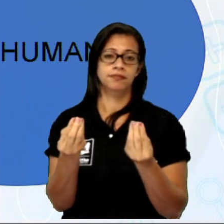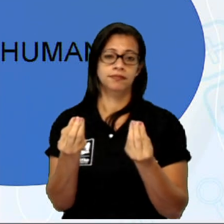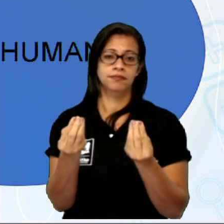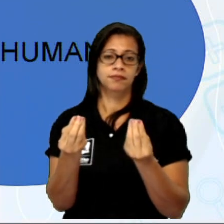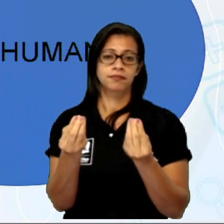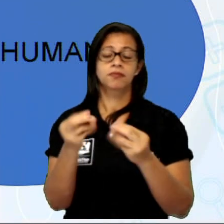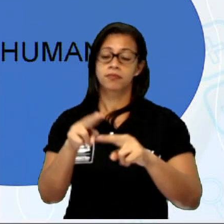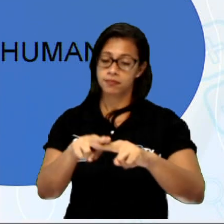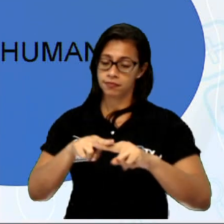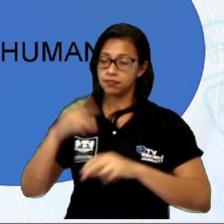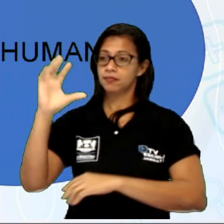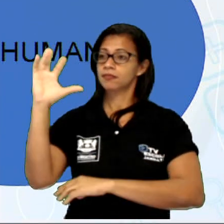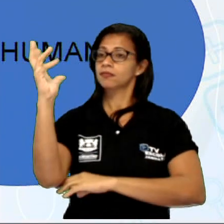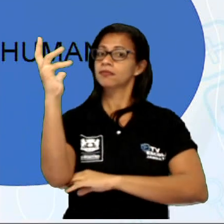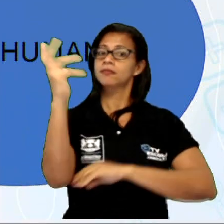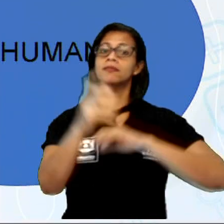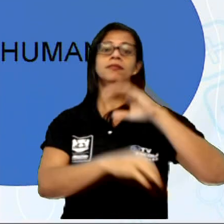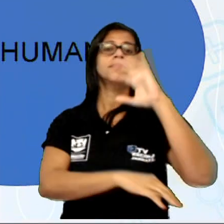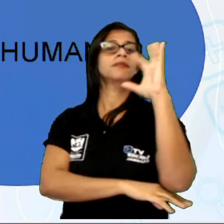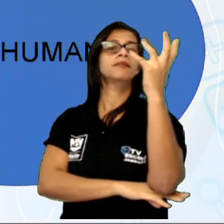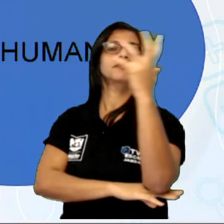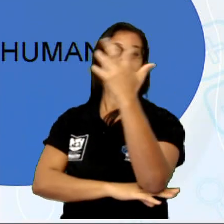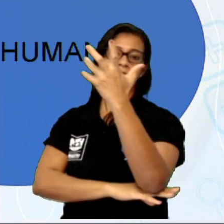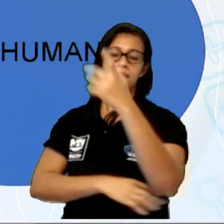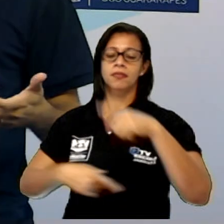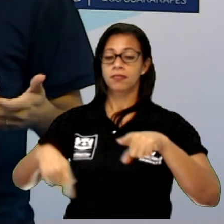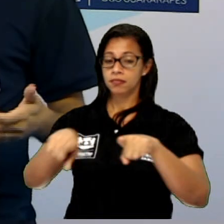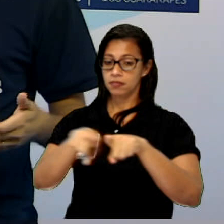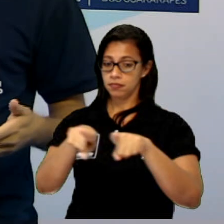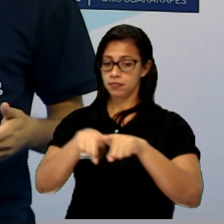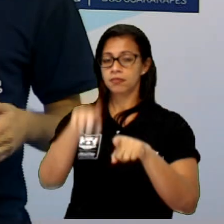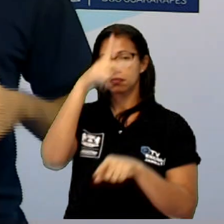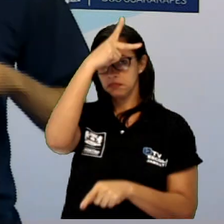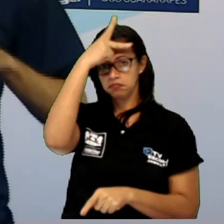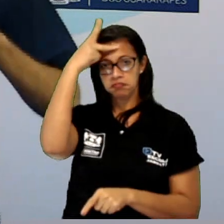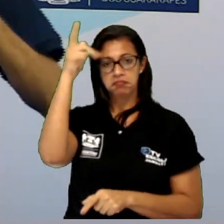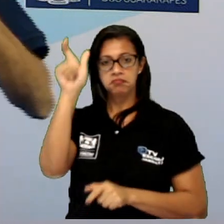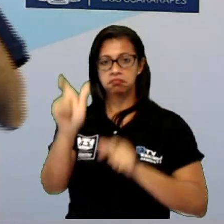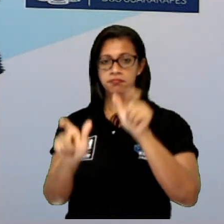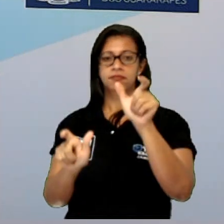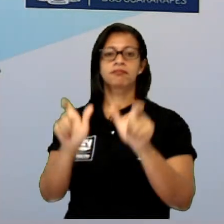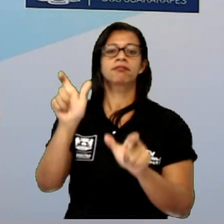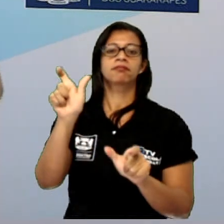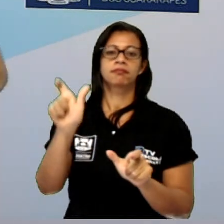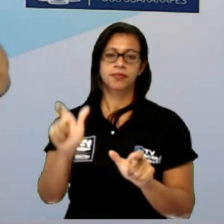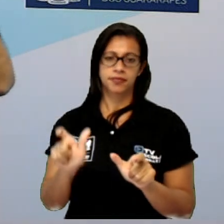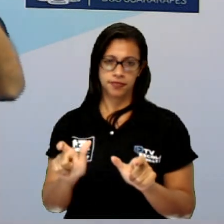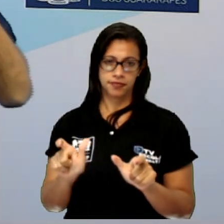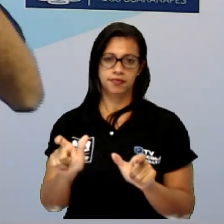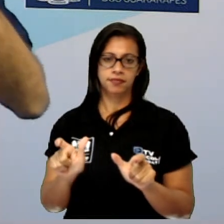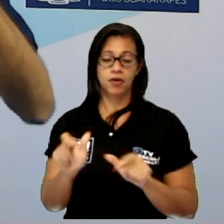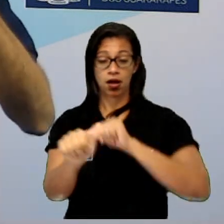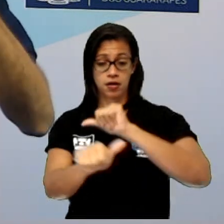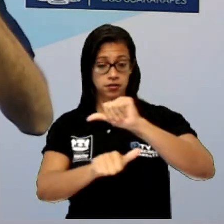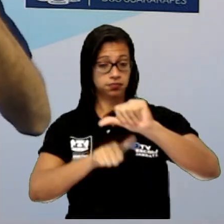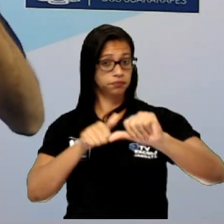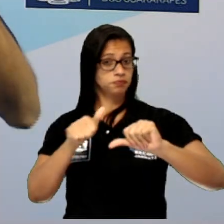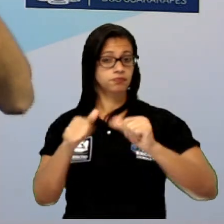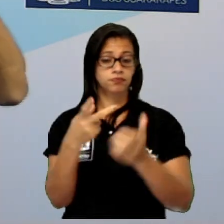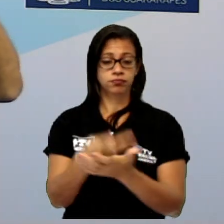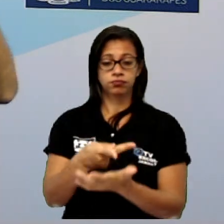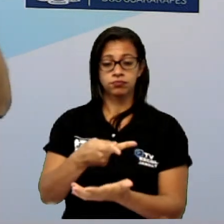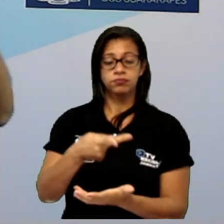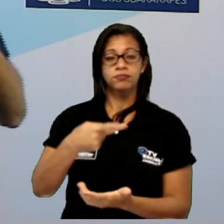natureza e através da ação humana, tá bom? Então, essa transformação, ela pode acontecer de duas formas.